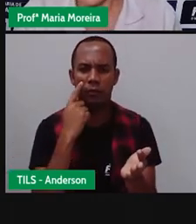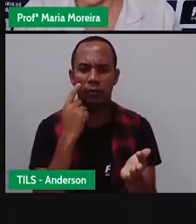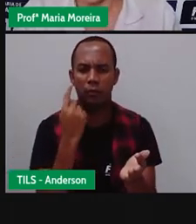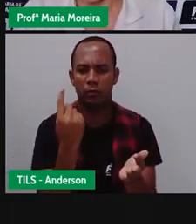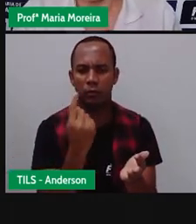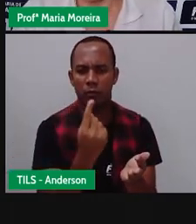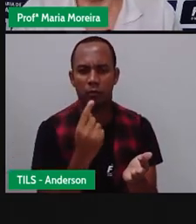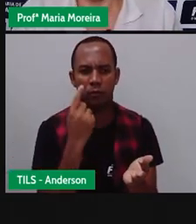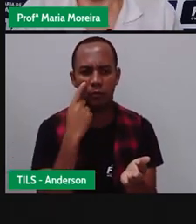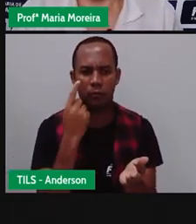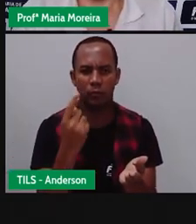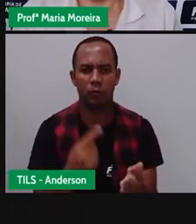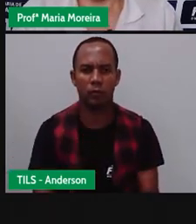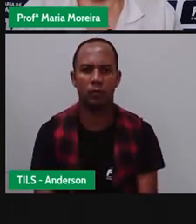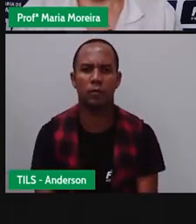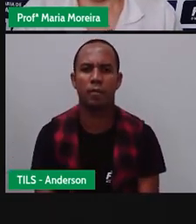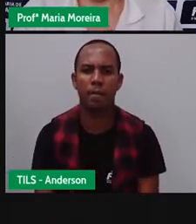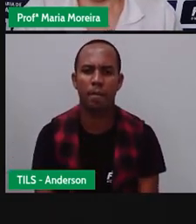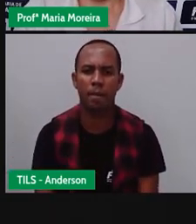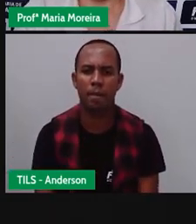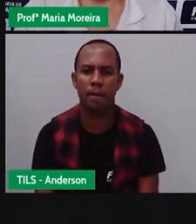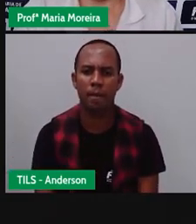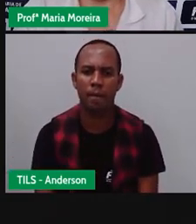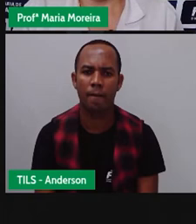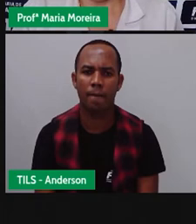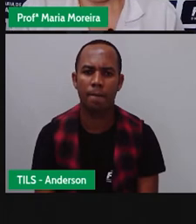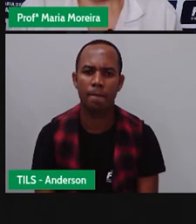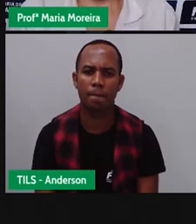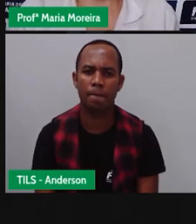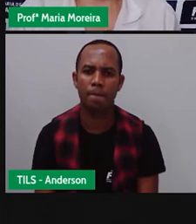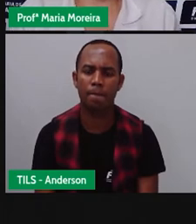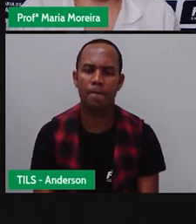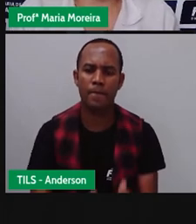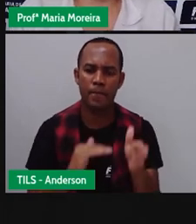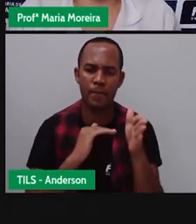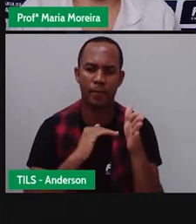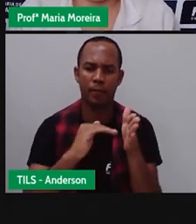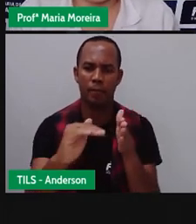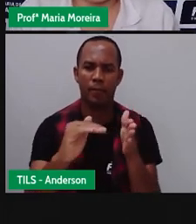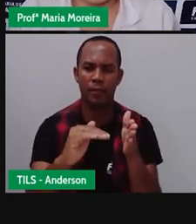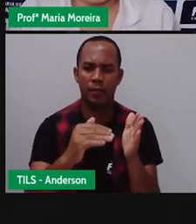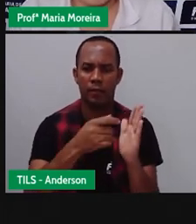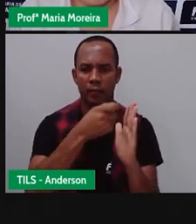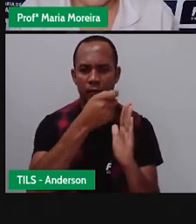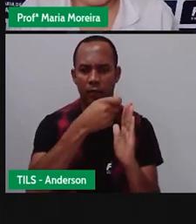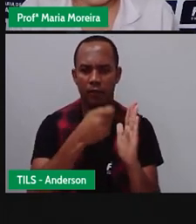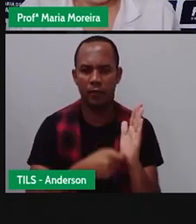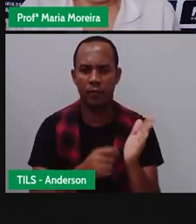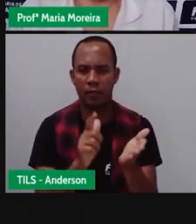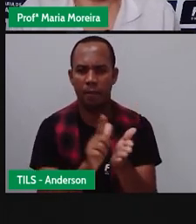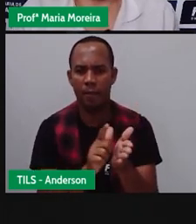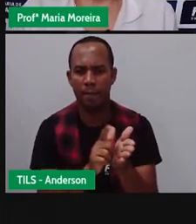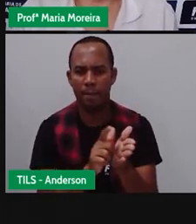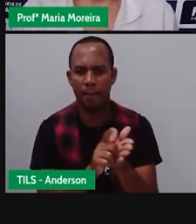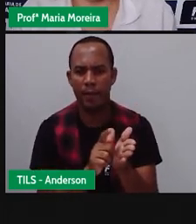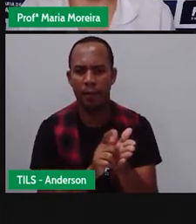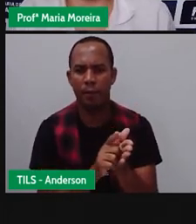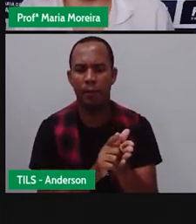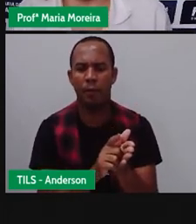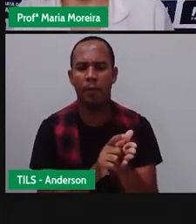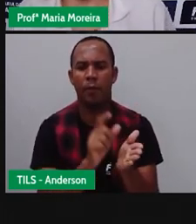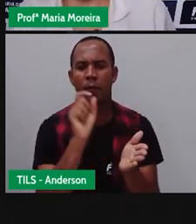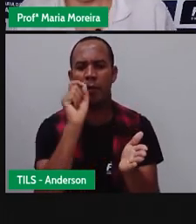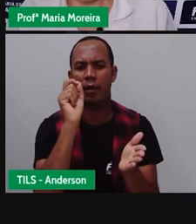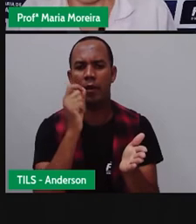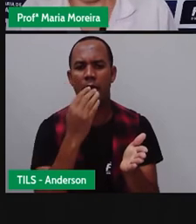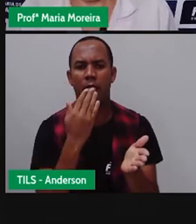uma carta? Ó. É uma mensagem escrita em papel e é geralmente enviada